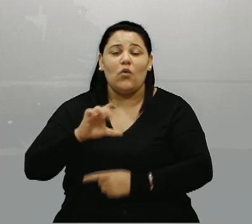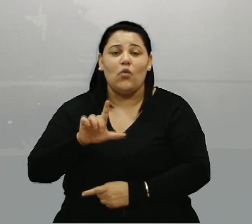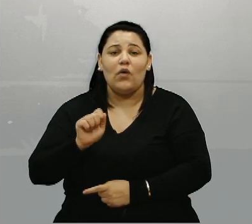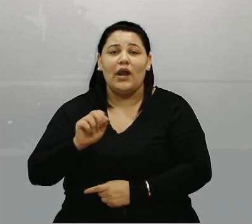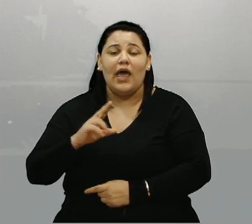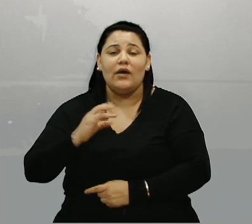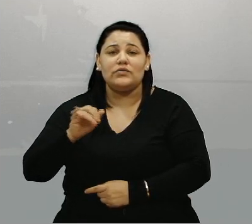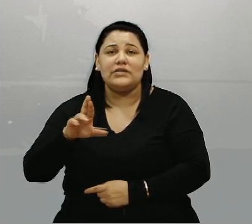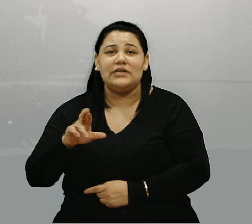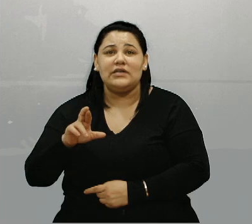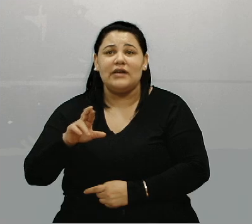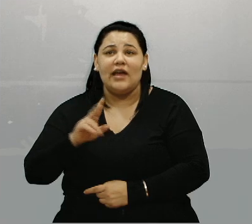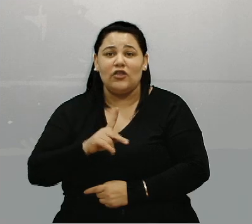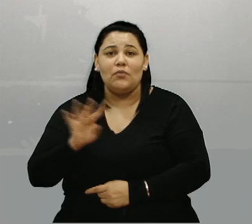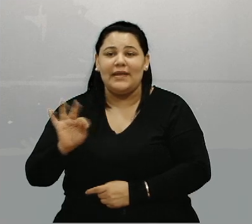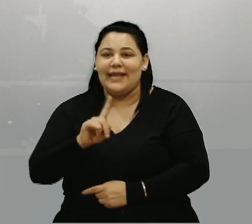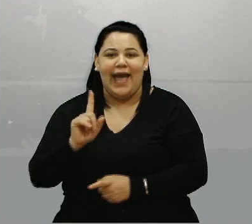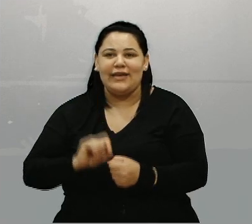faz nessa?